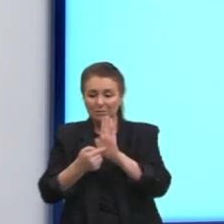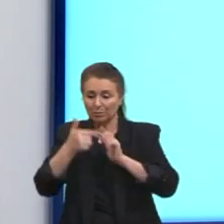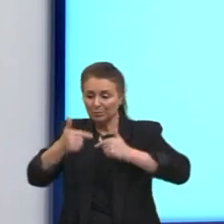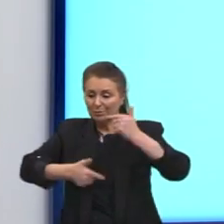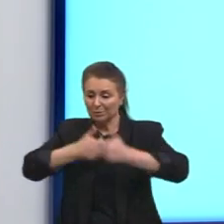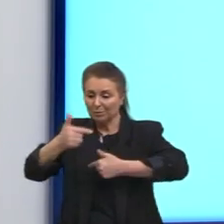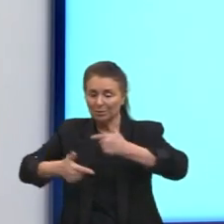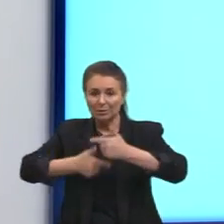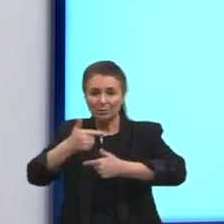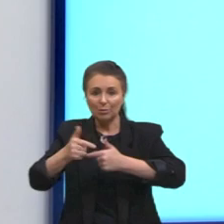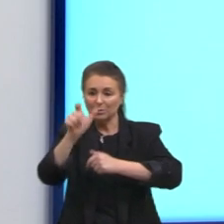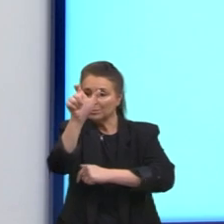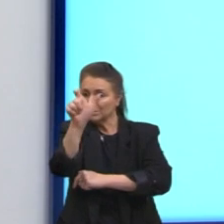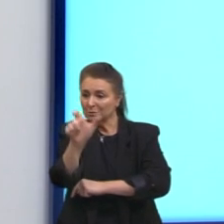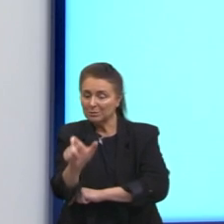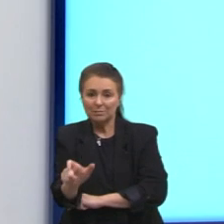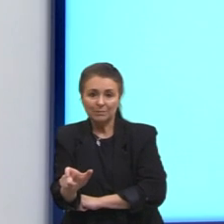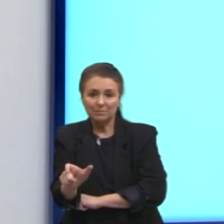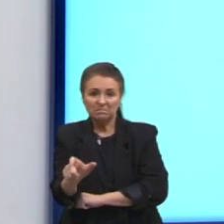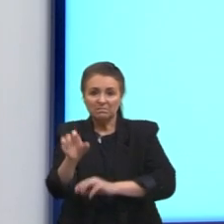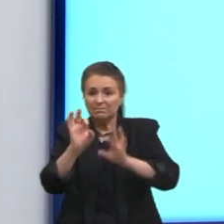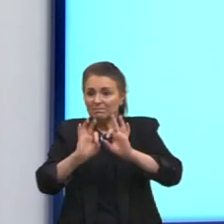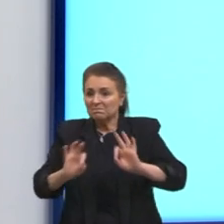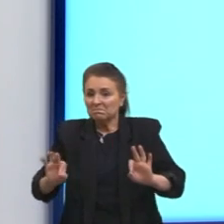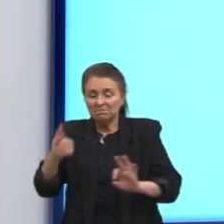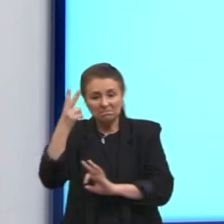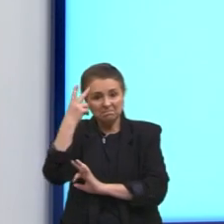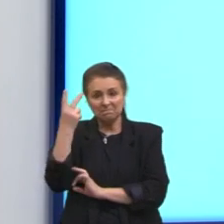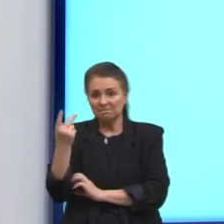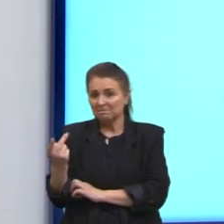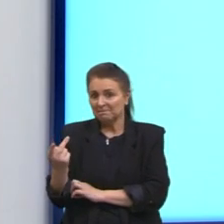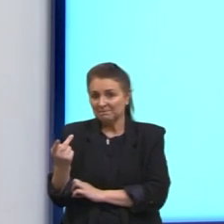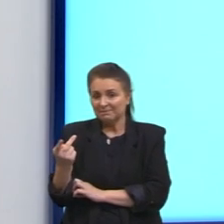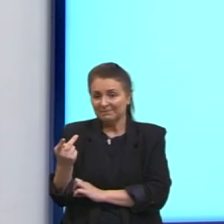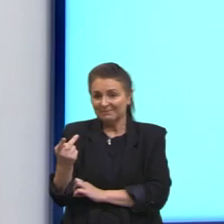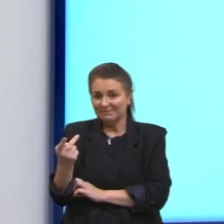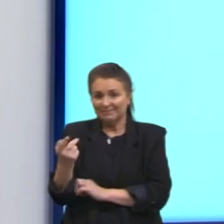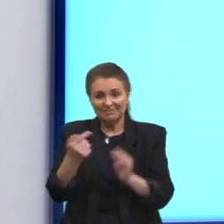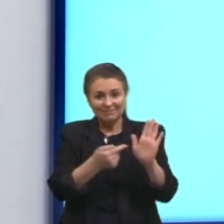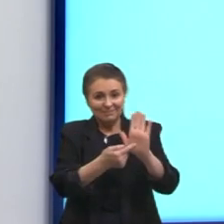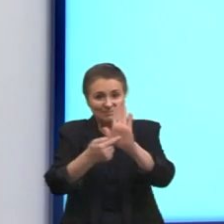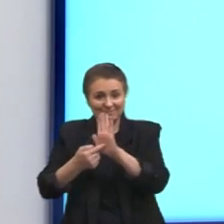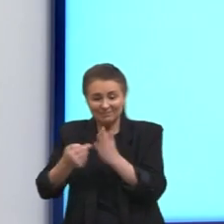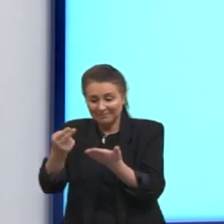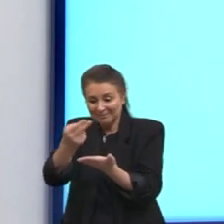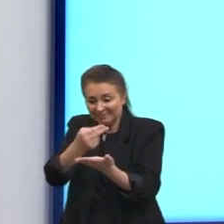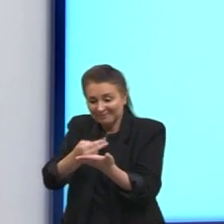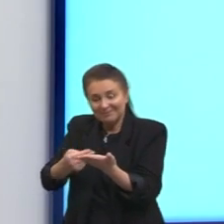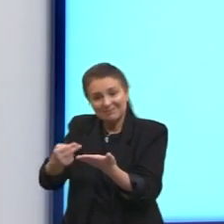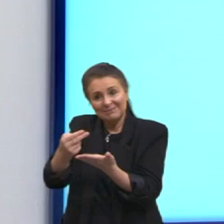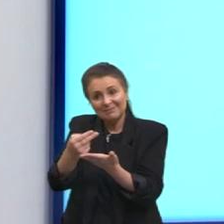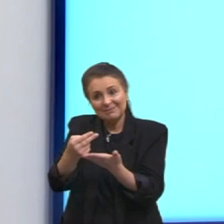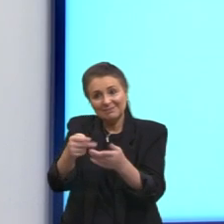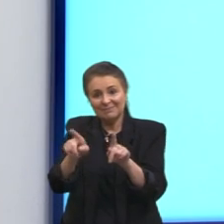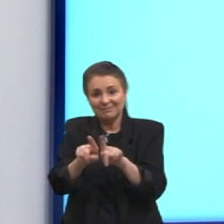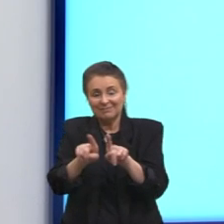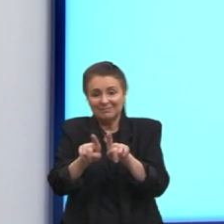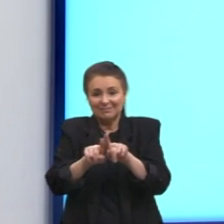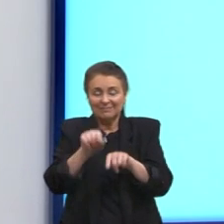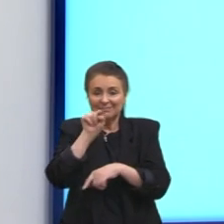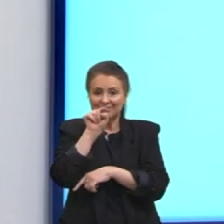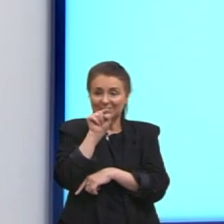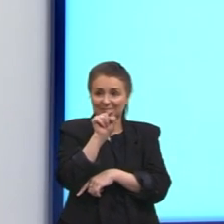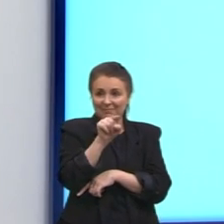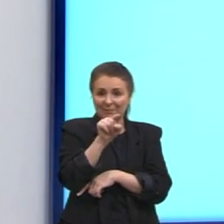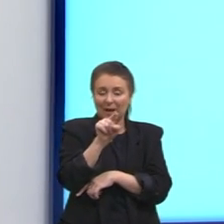sempre pessoas comuns sendo abordadas aqui nessas pinturas, assim como nesta